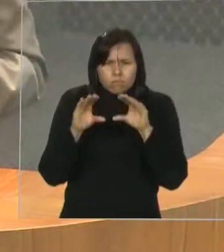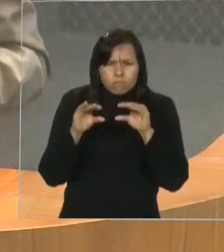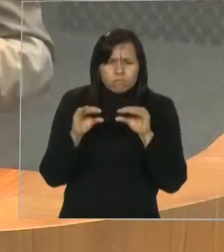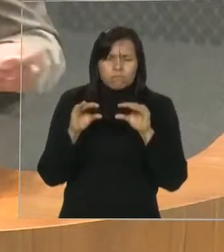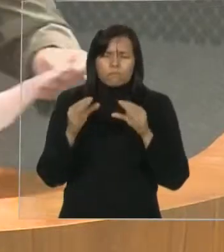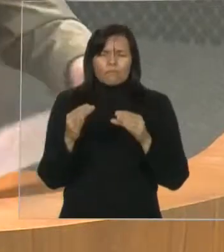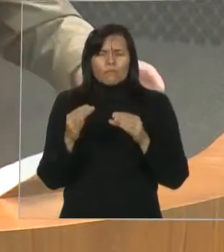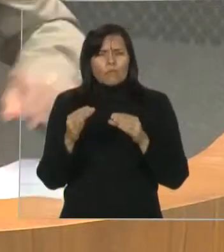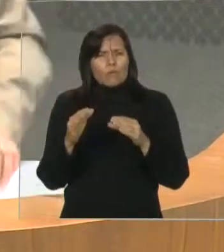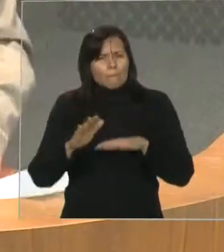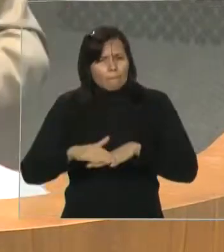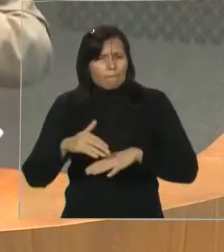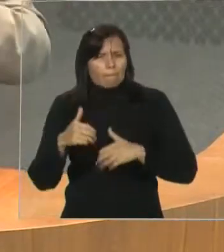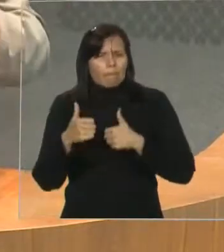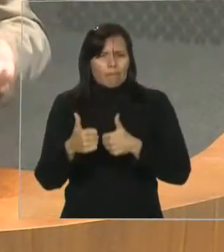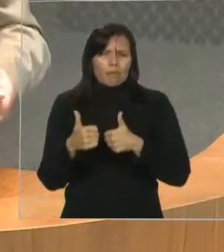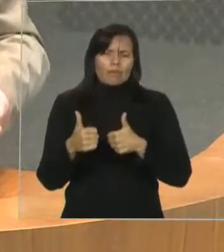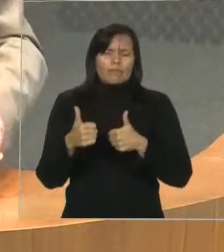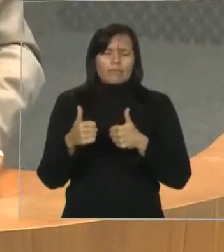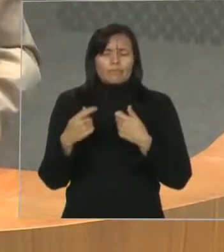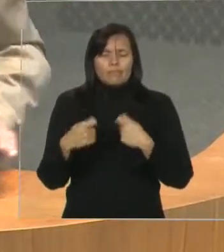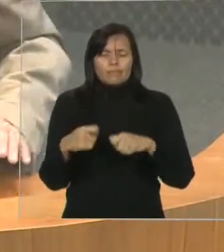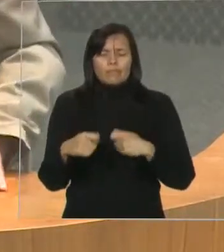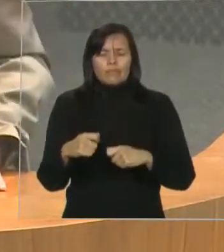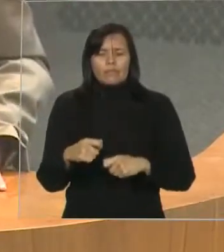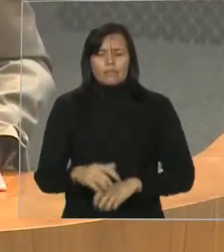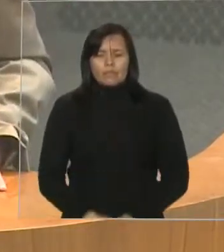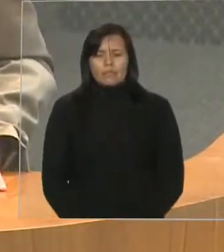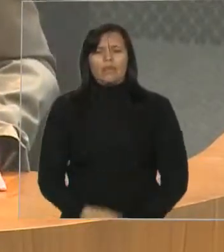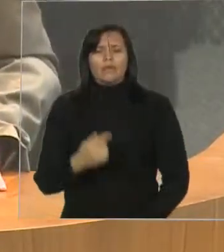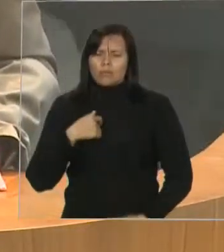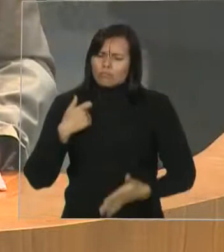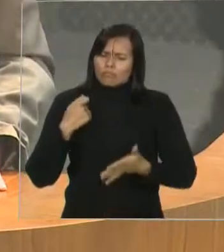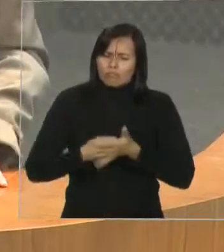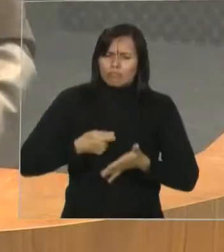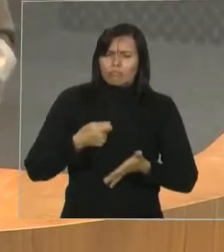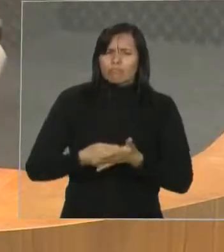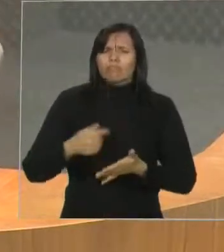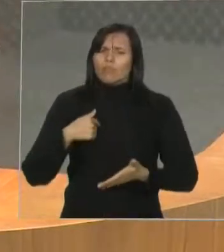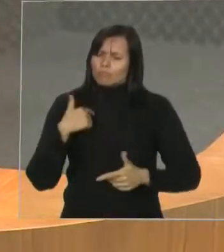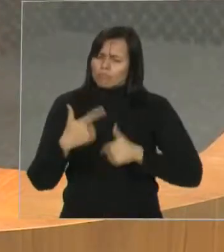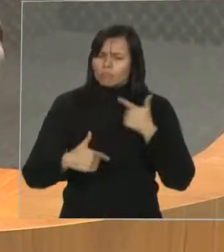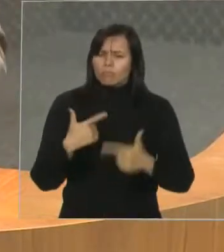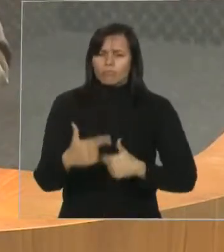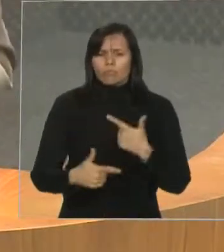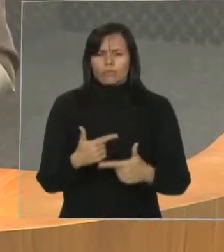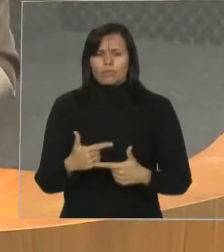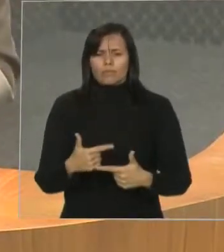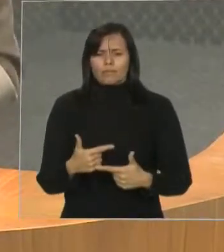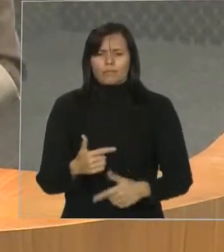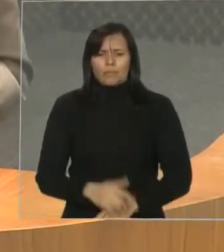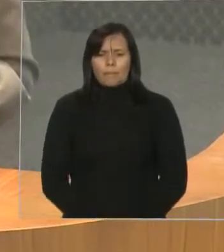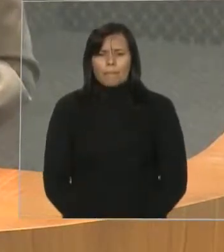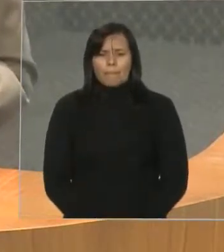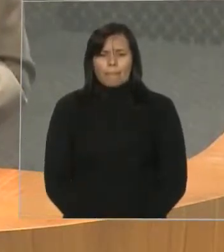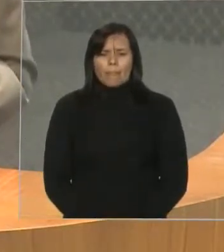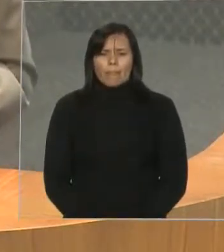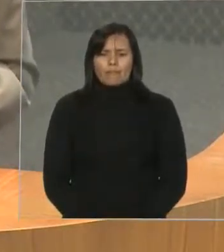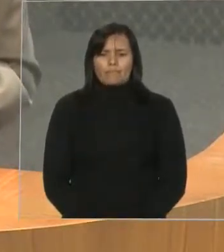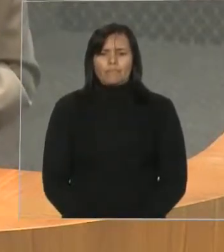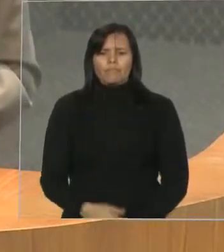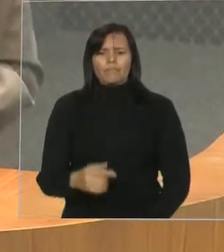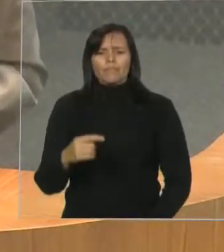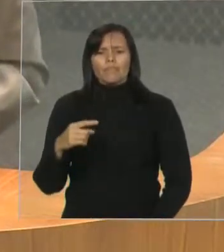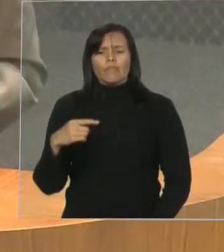Exatamente, deputado Vinícius, nós precisamos melhorar e vamos perseguir o resultado. Assim como nós fizemos em resolver um problema histórico da região metropolitana,